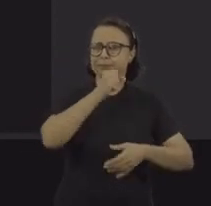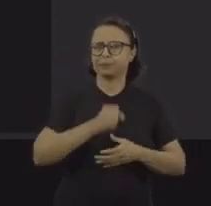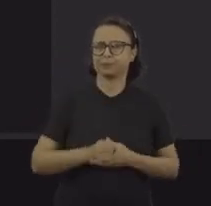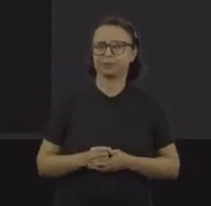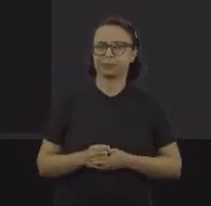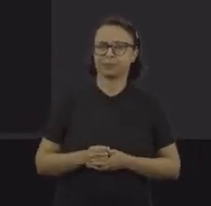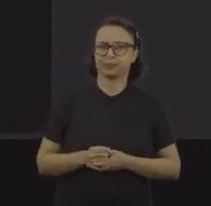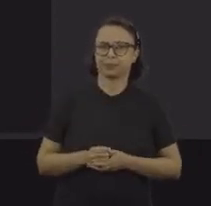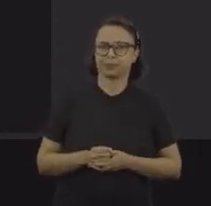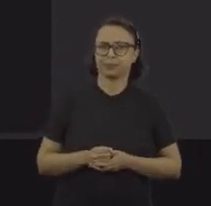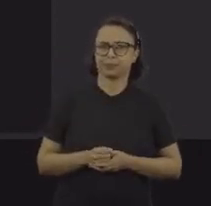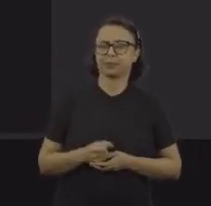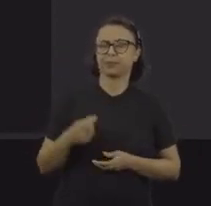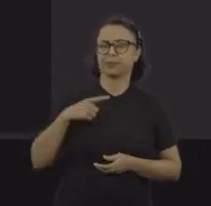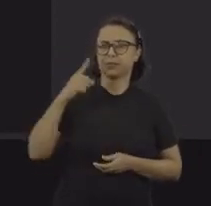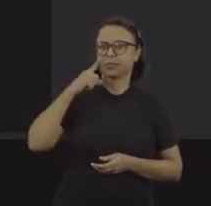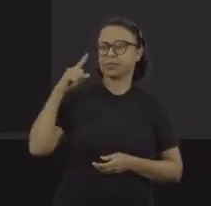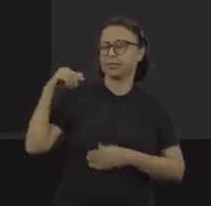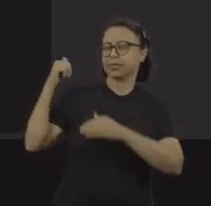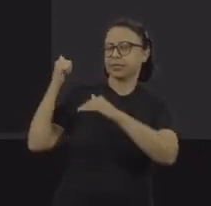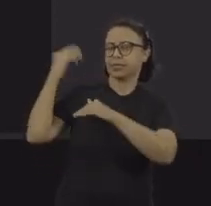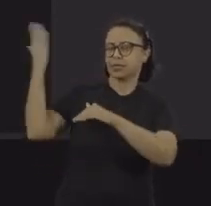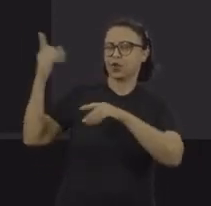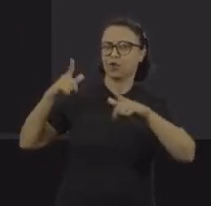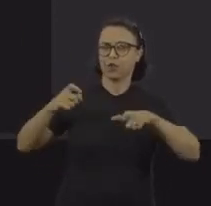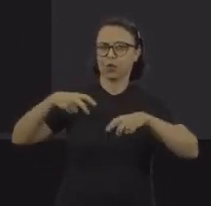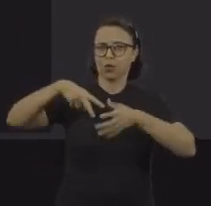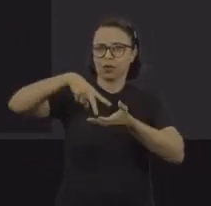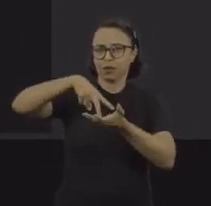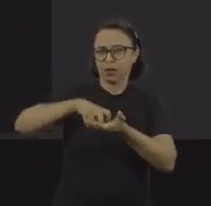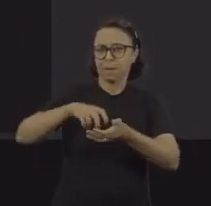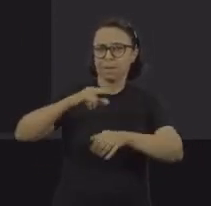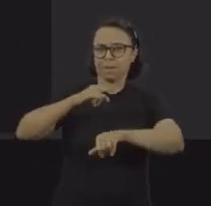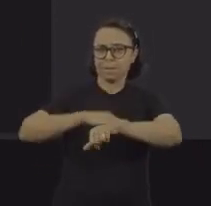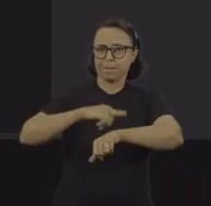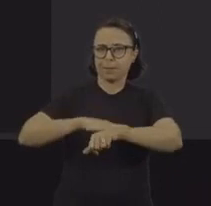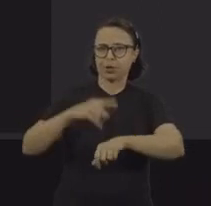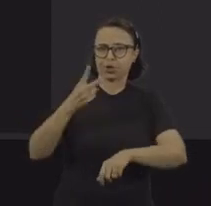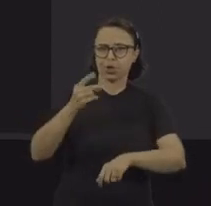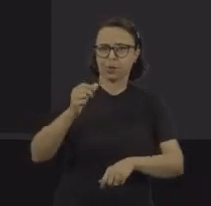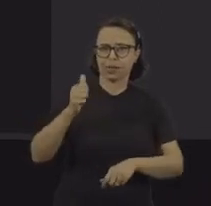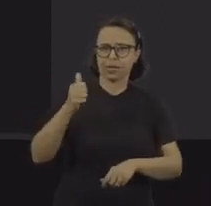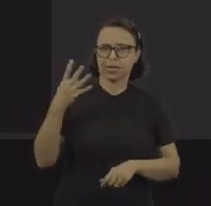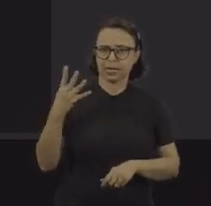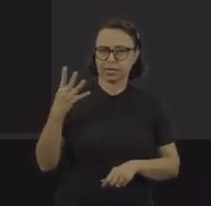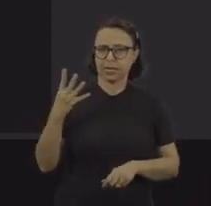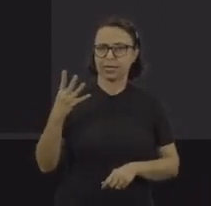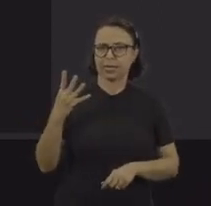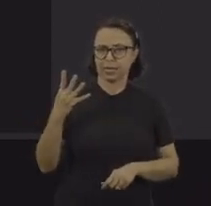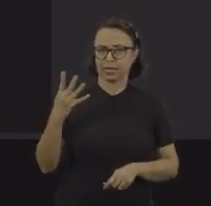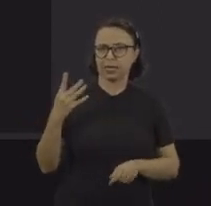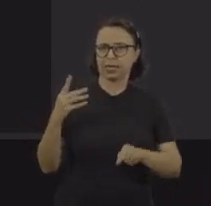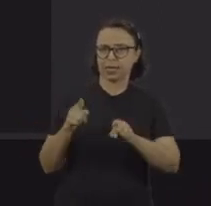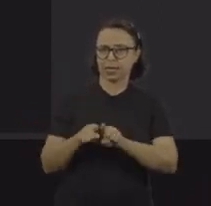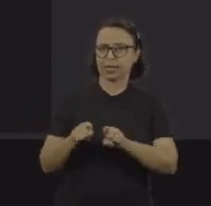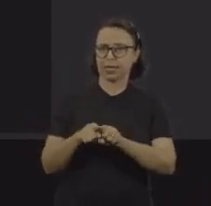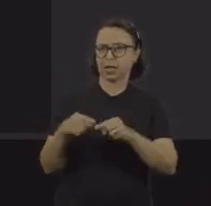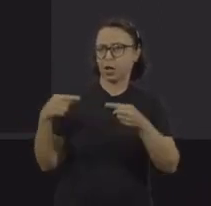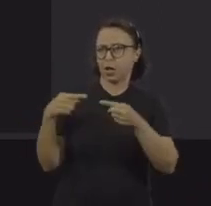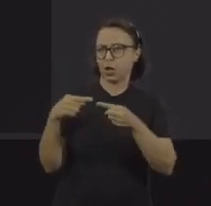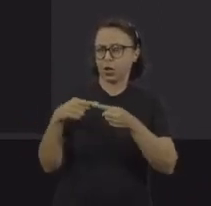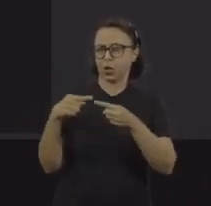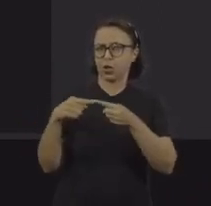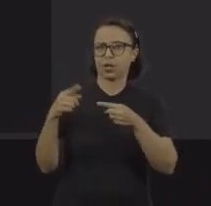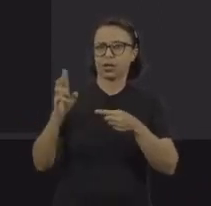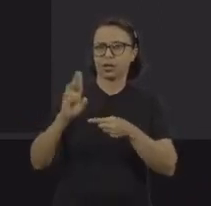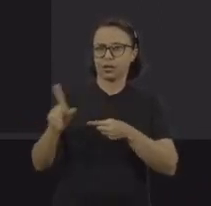Essa situação aqui de latrina, numa construção civil no Rio de Janeiro, 2014, além de não ser as condições mais